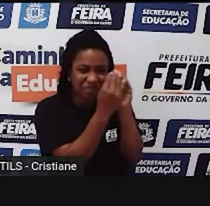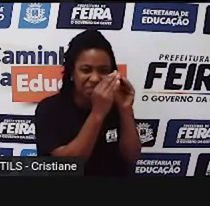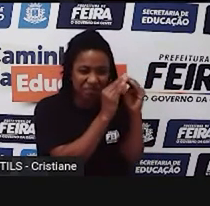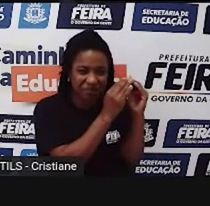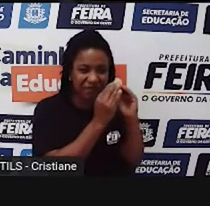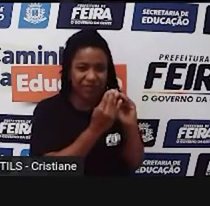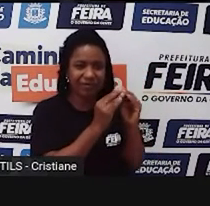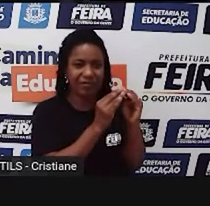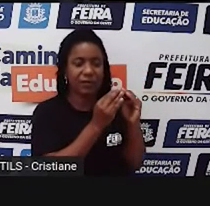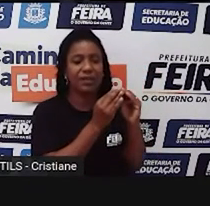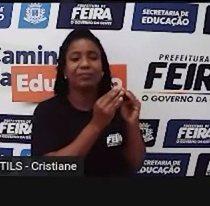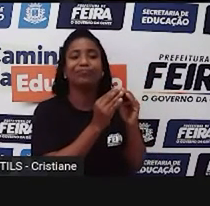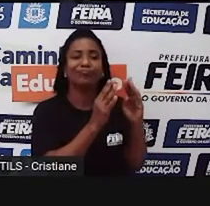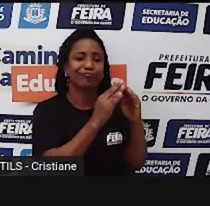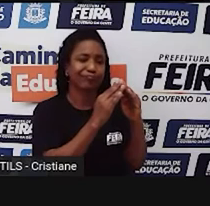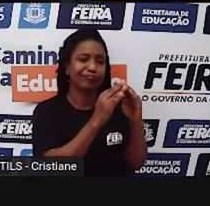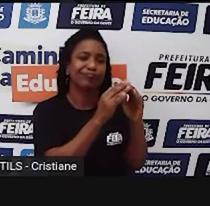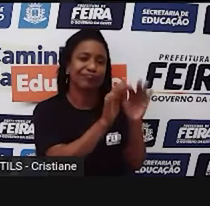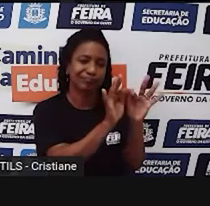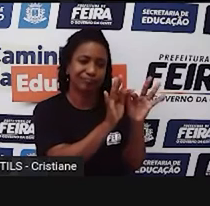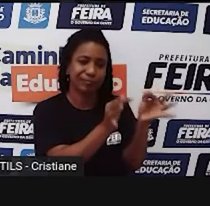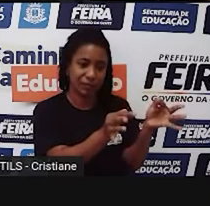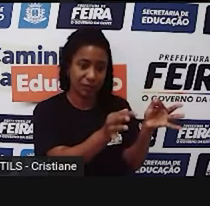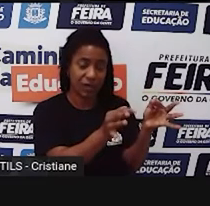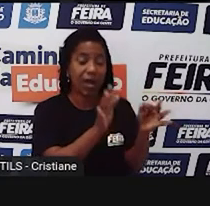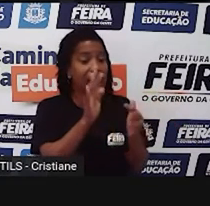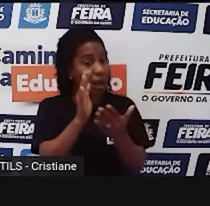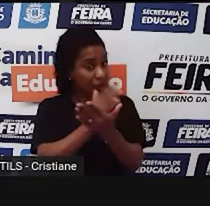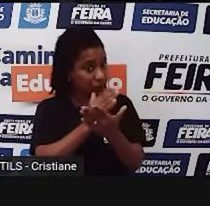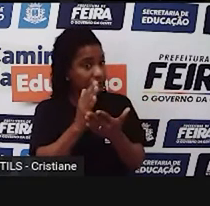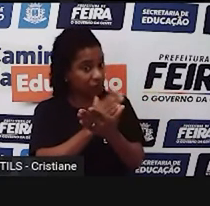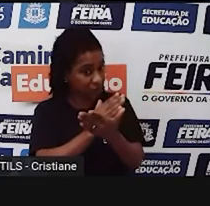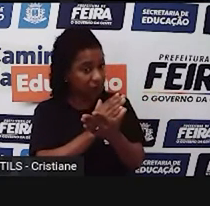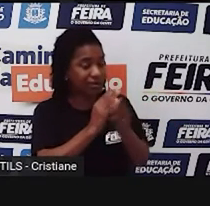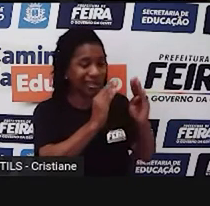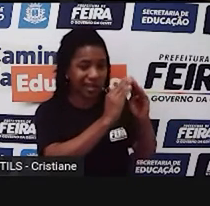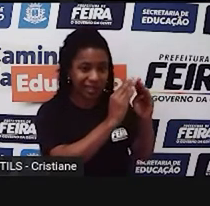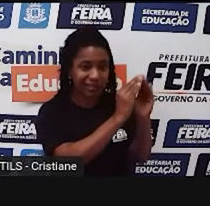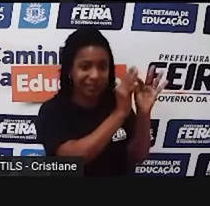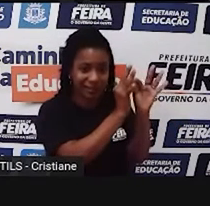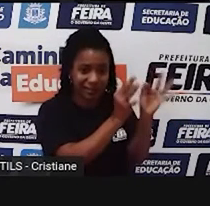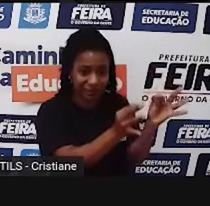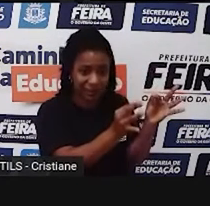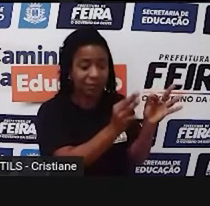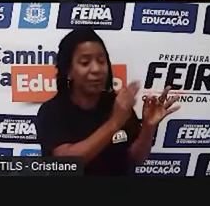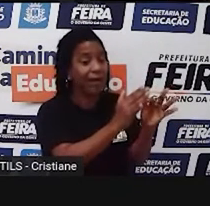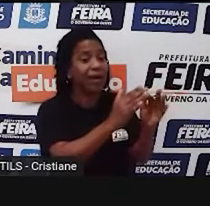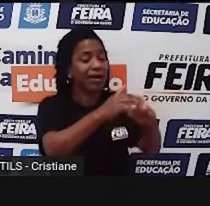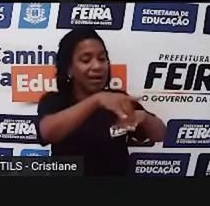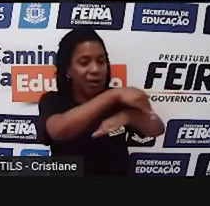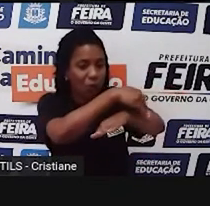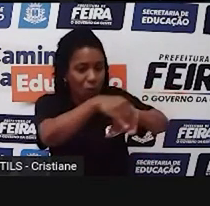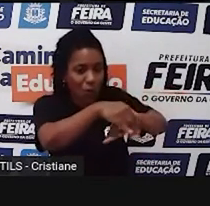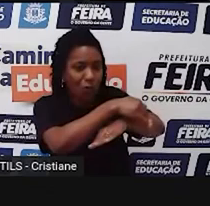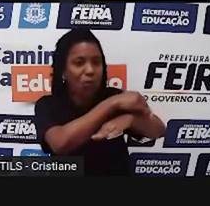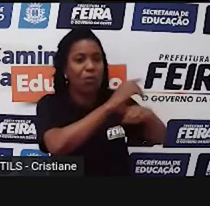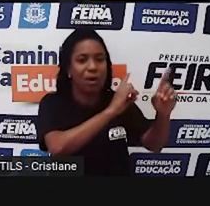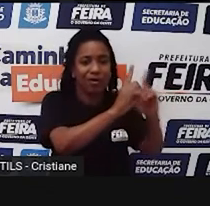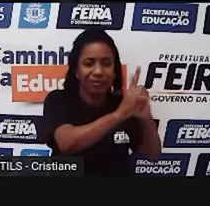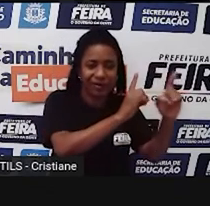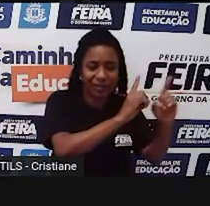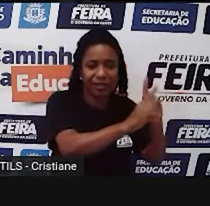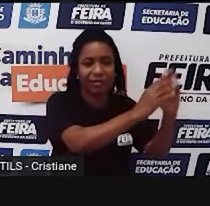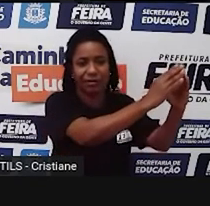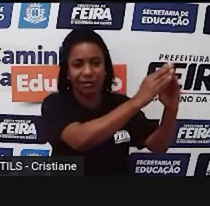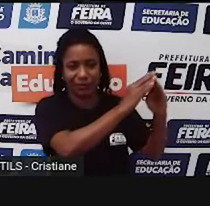baixa renda, mas que foi estruturado com ruas, com as casas, tudo direitinho. E tem outros que são construções